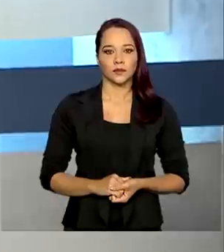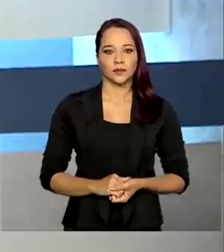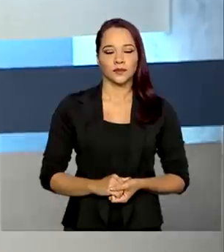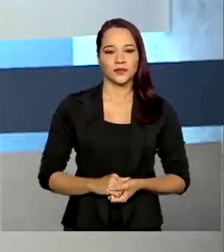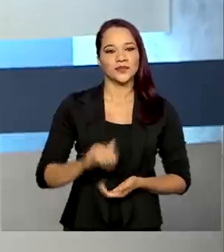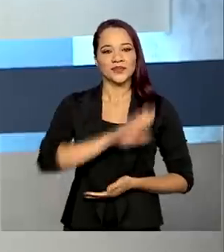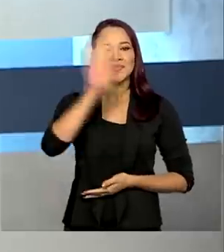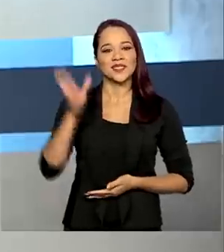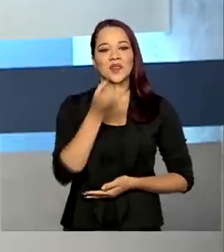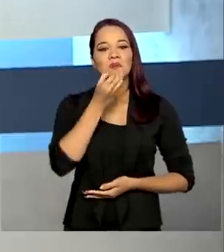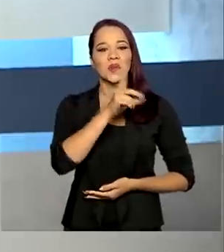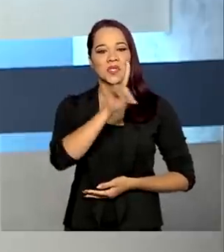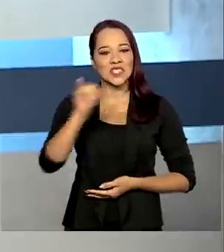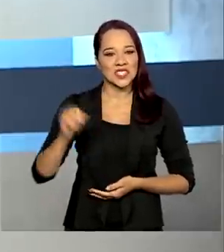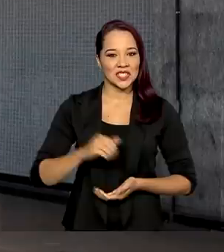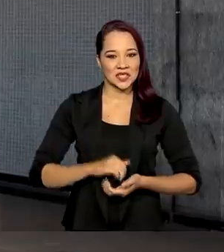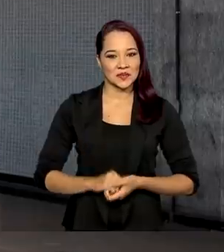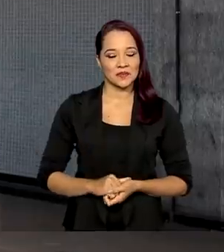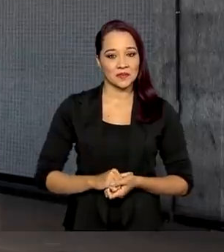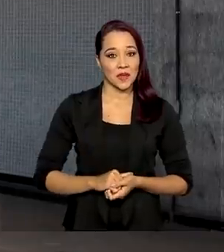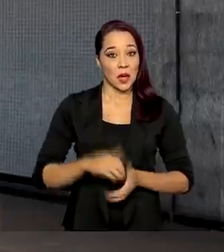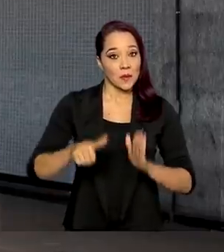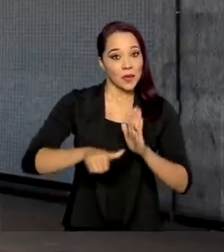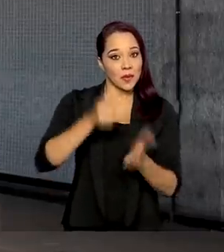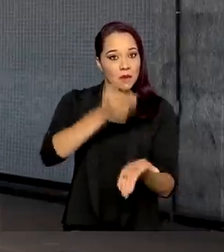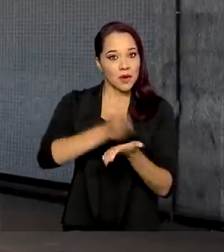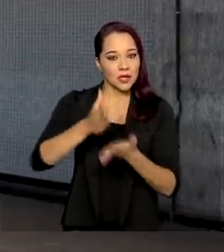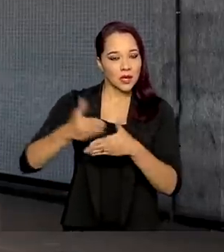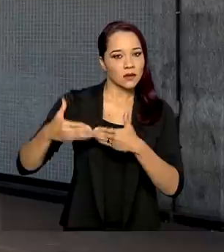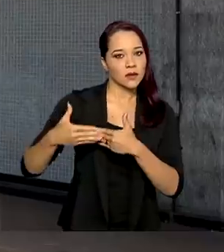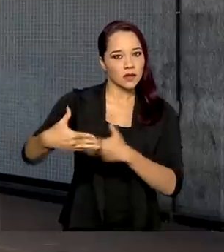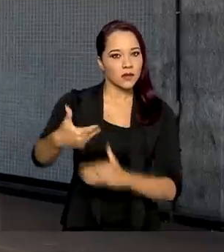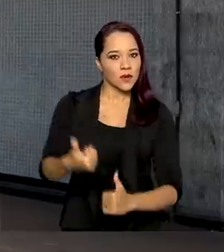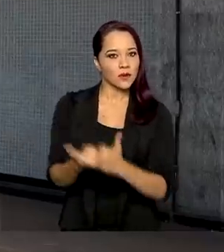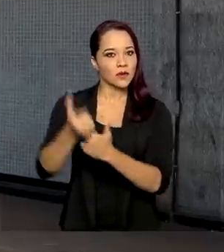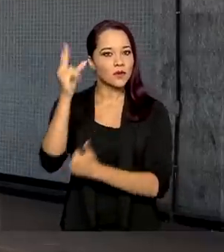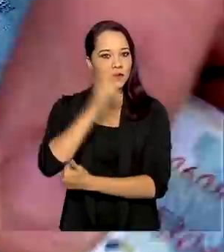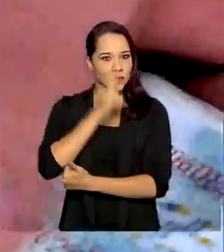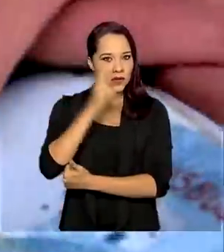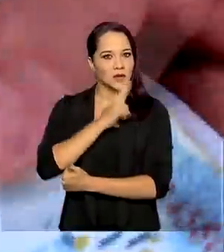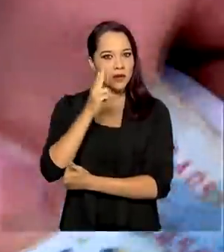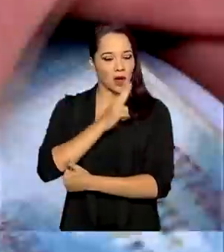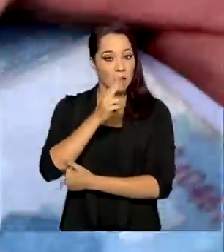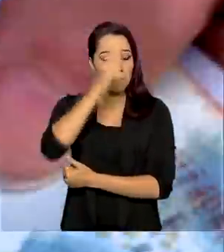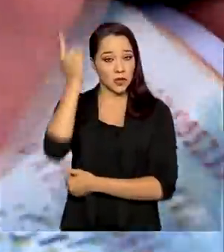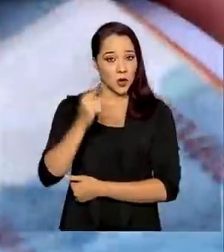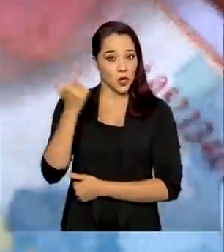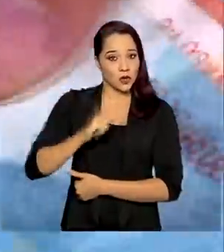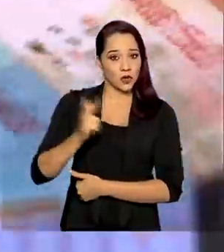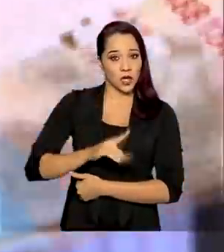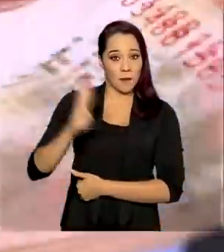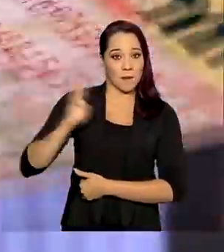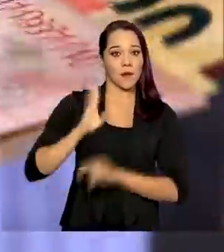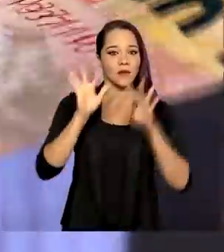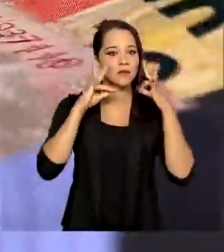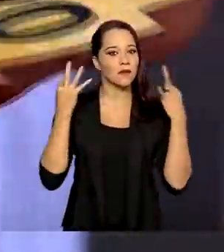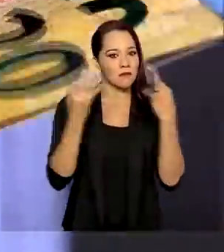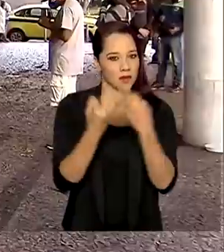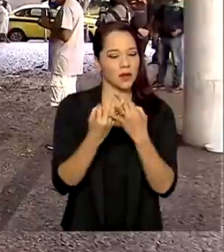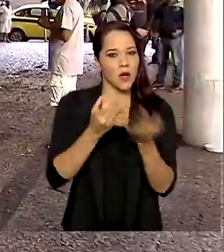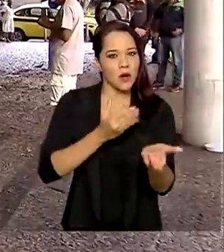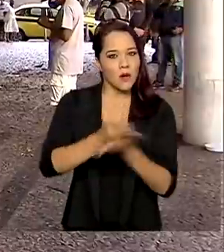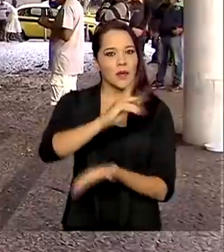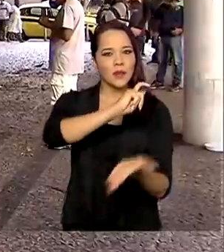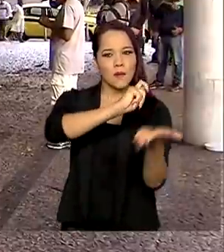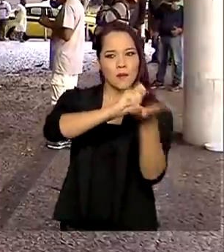Olá, bom dia! Primeira parcela da extensão do auxílio emergencial para quem não é beneficiário do Bolsa Família,